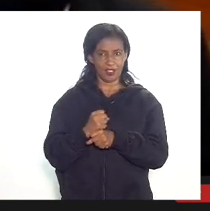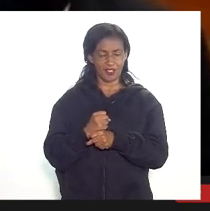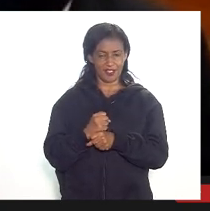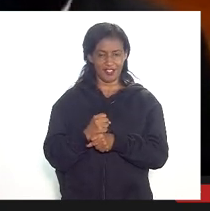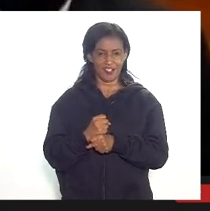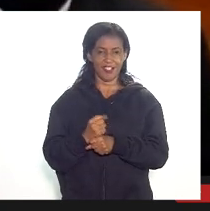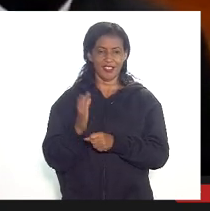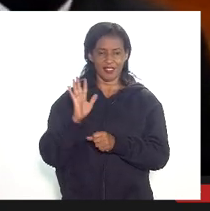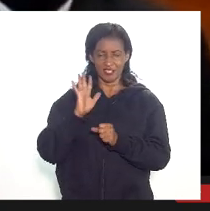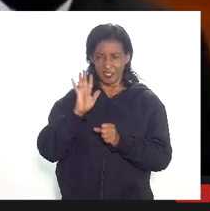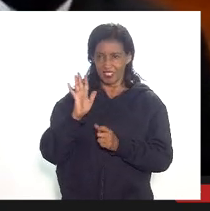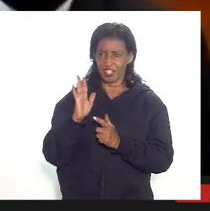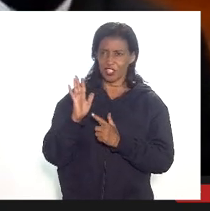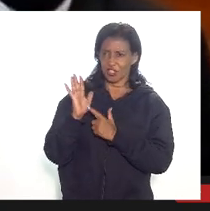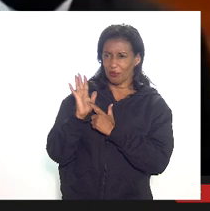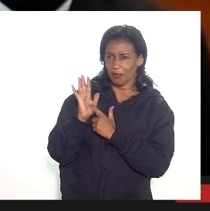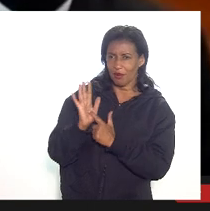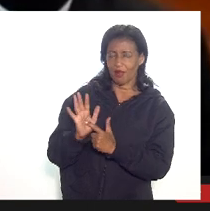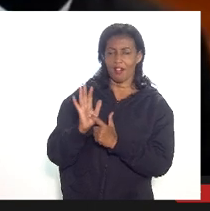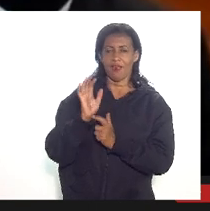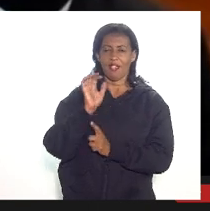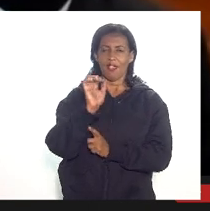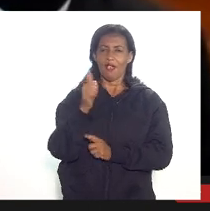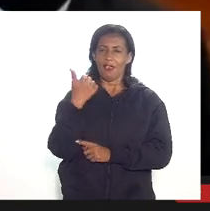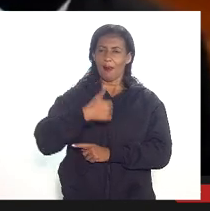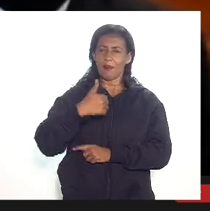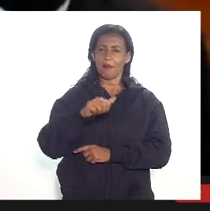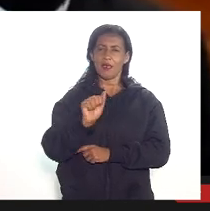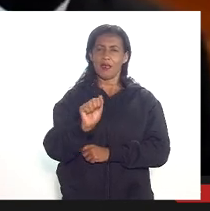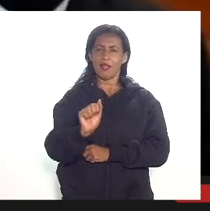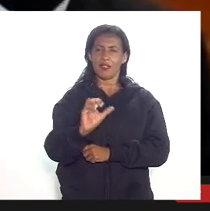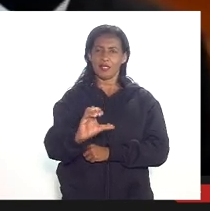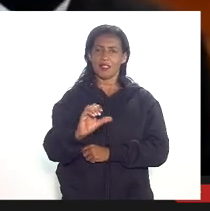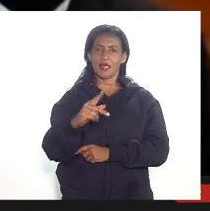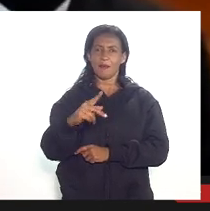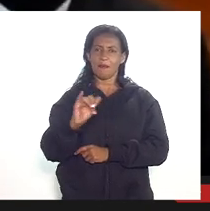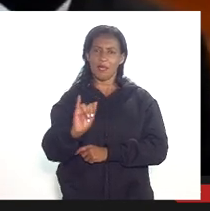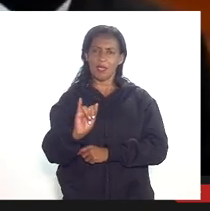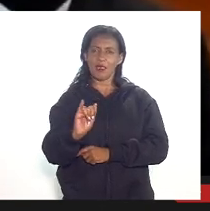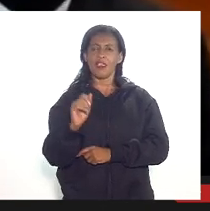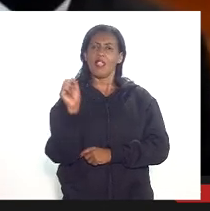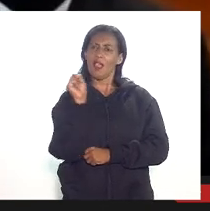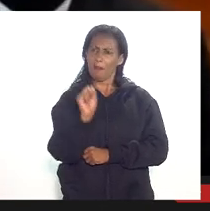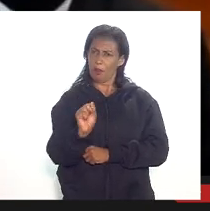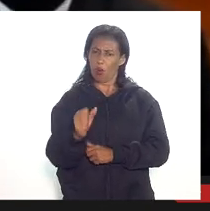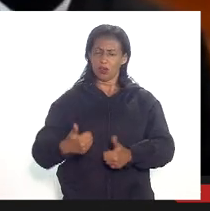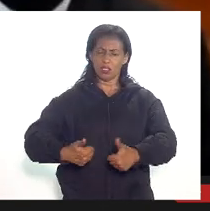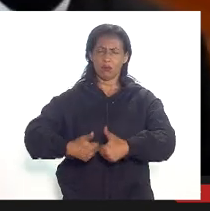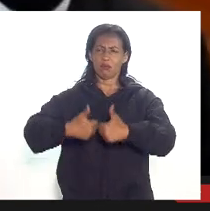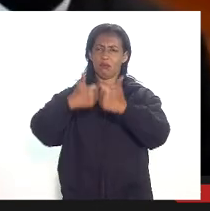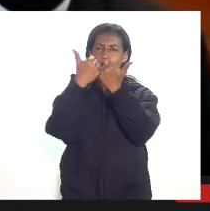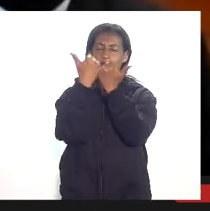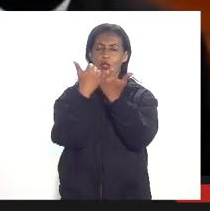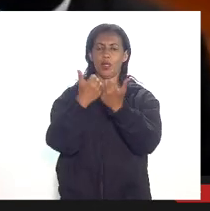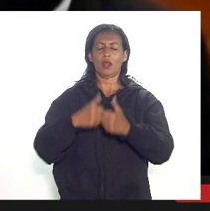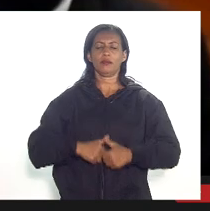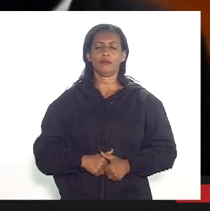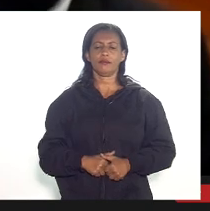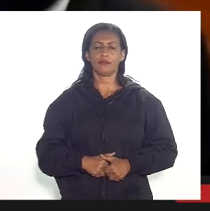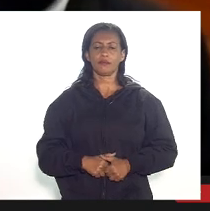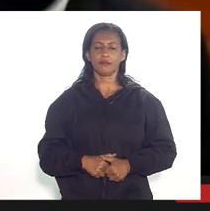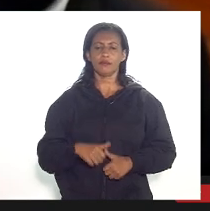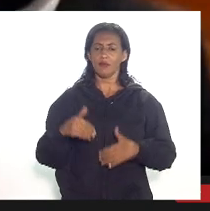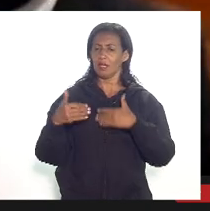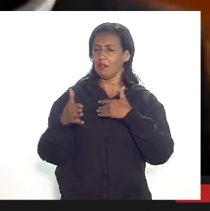na primeira audiência da CPI então ela pode ser aprimorada e a